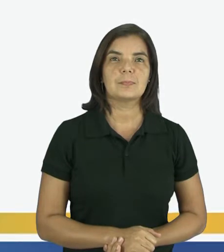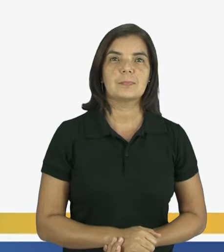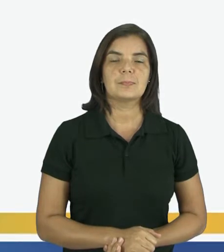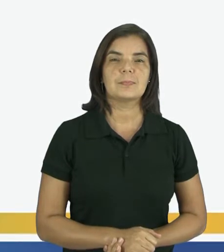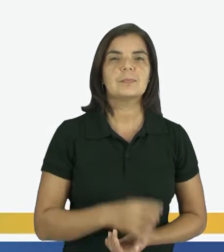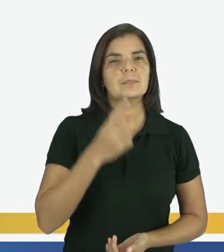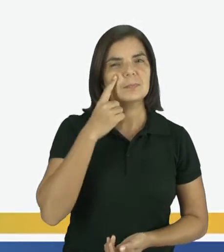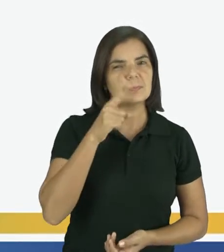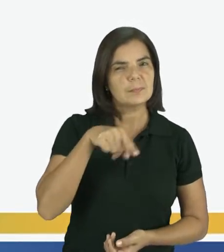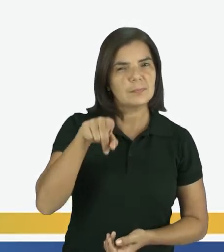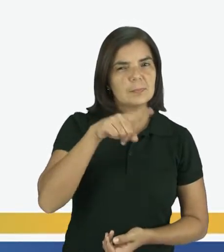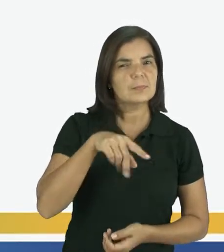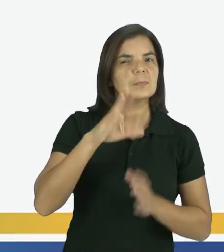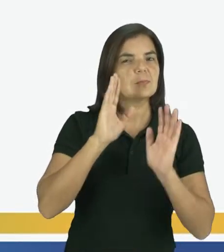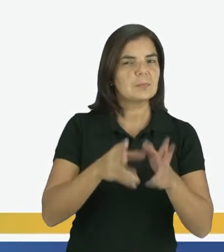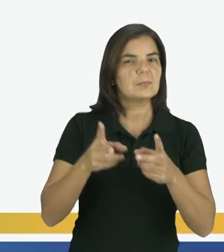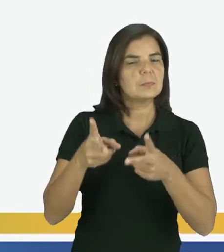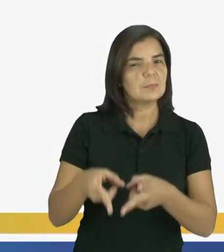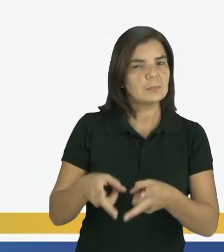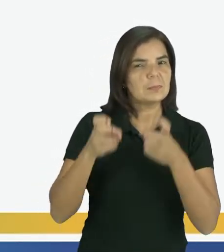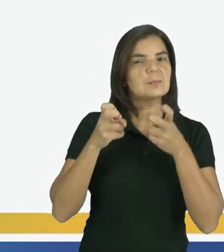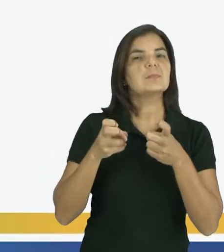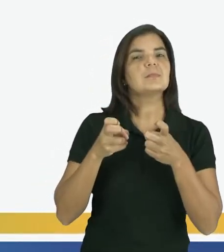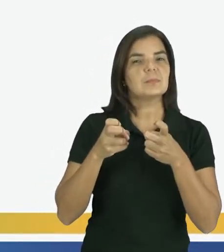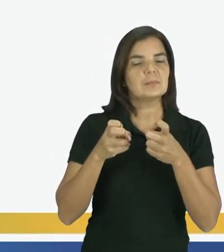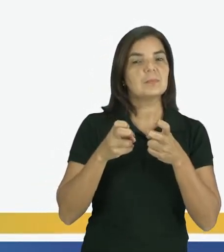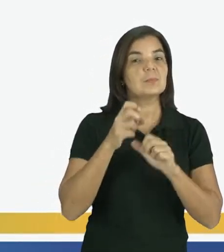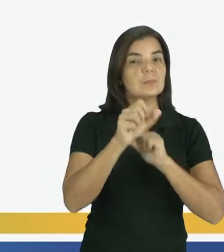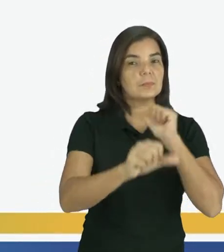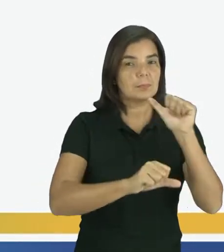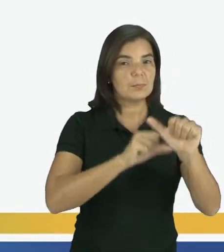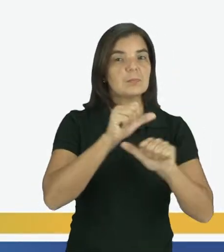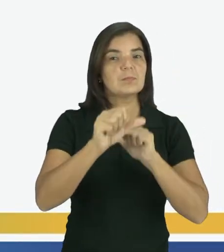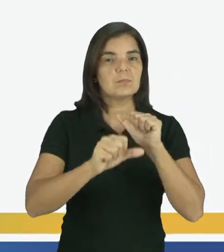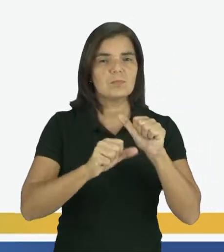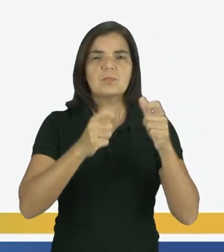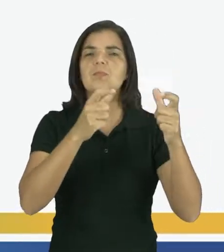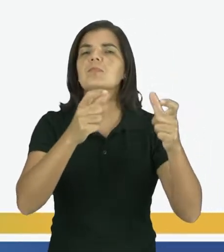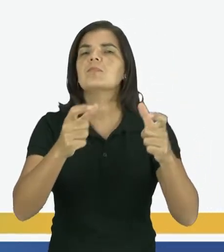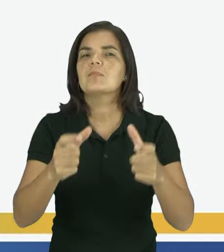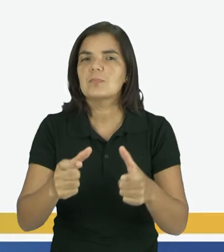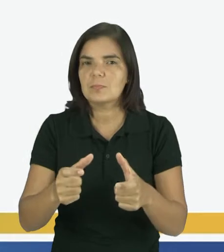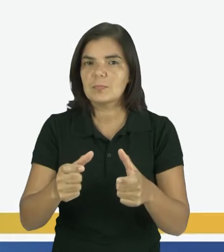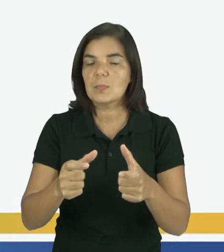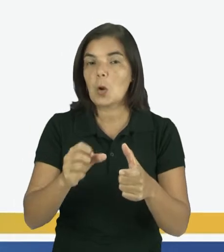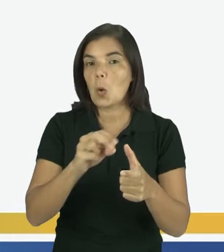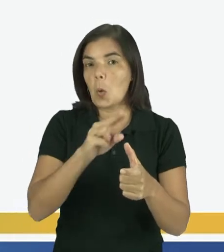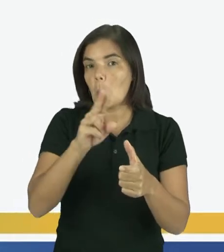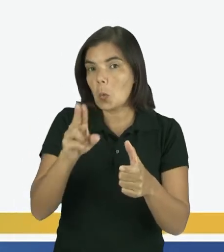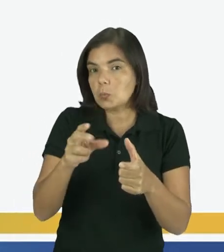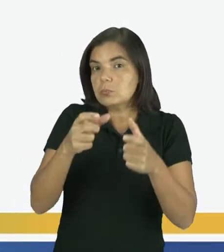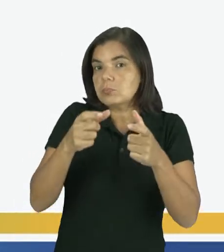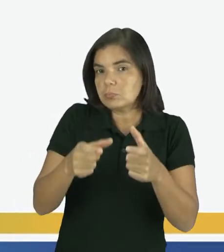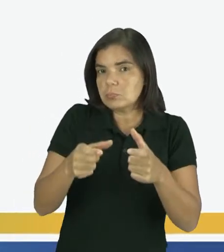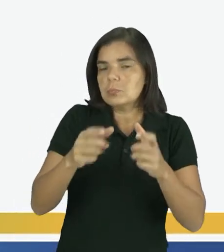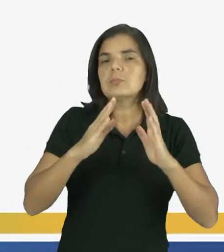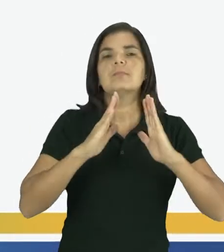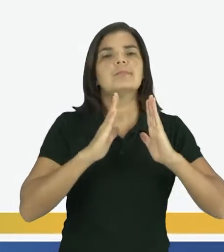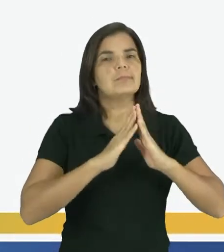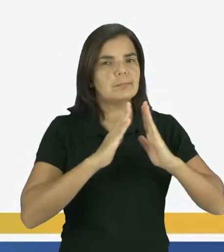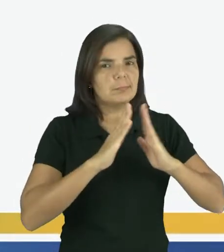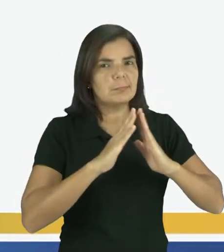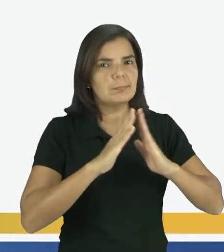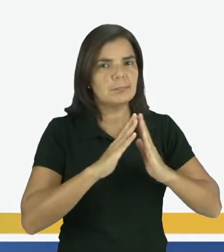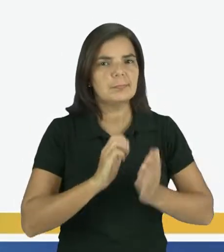Vocês já perceberam alterações em algum lugar ou no lugar onde moram?